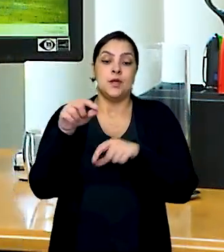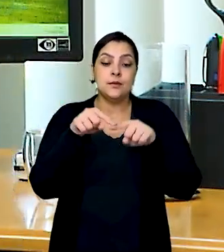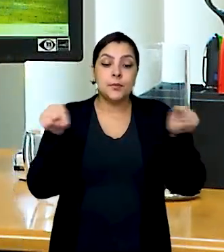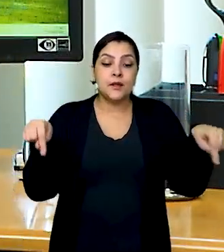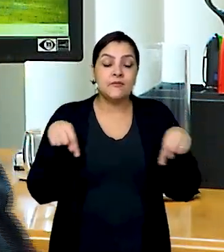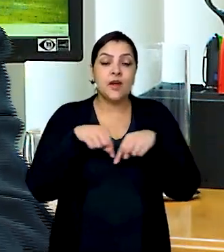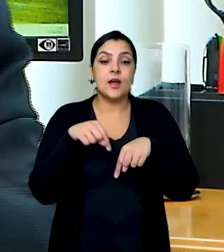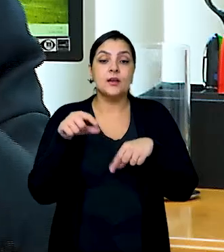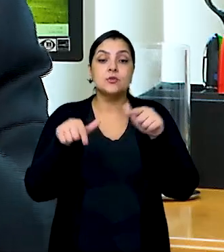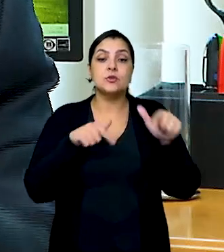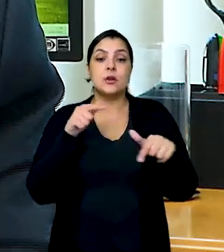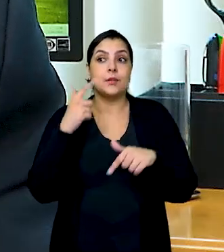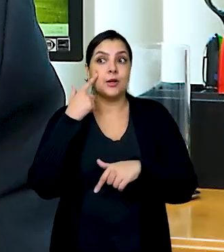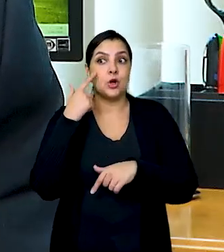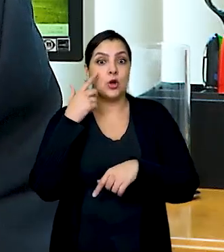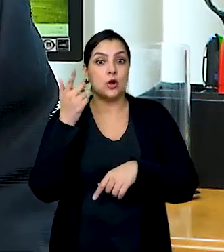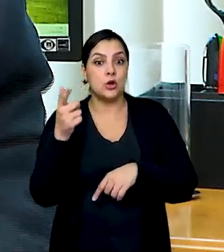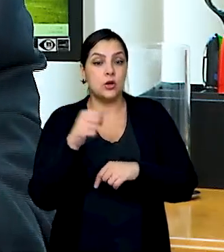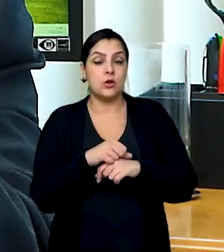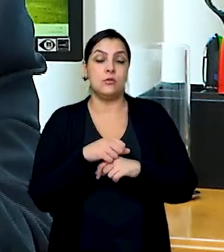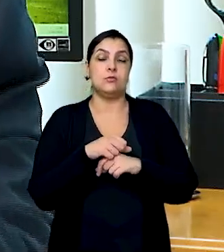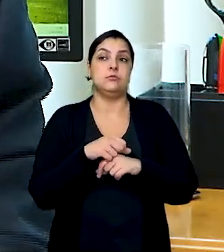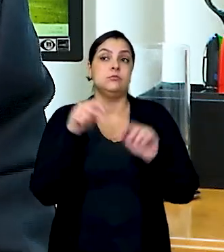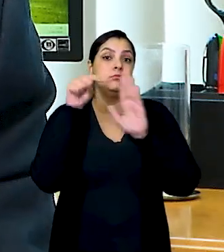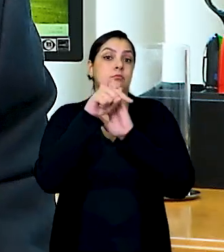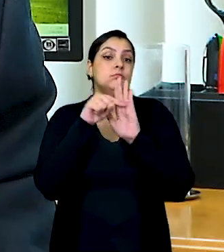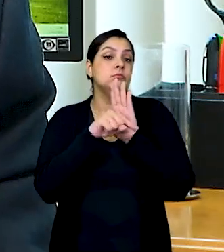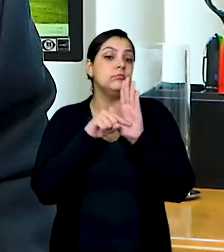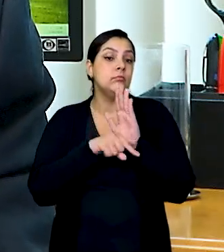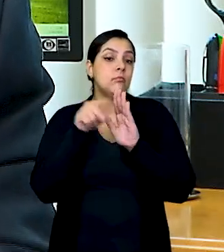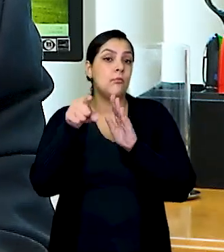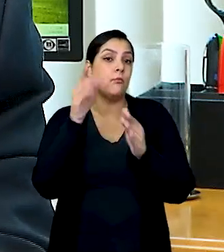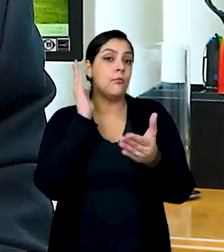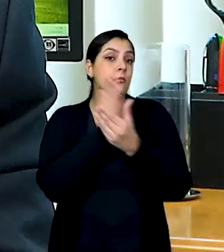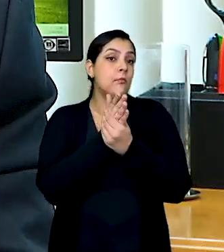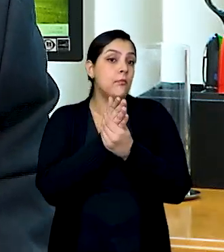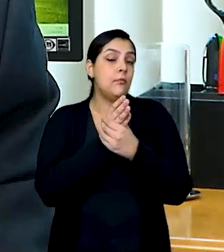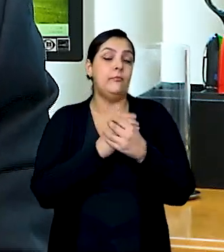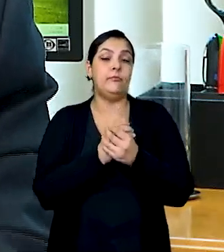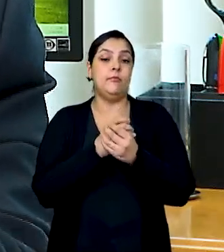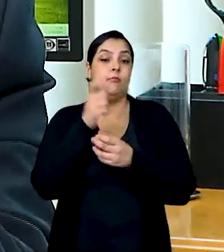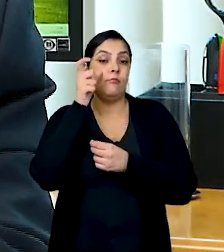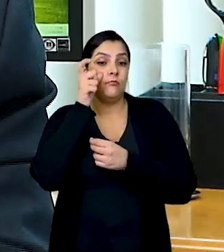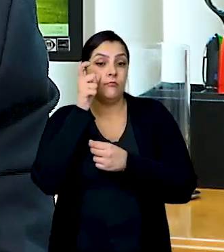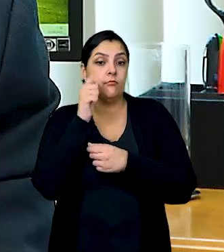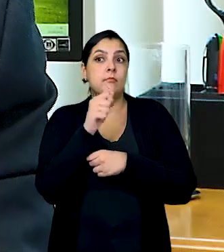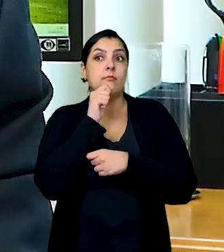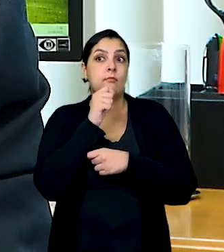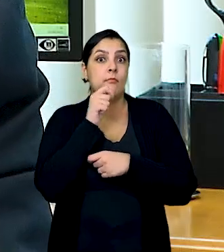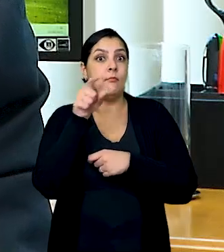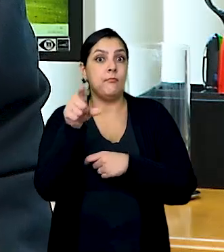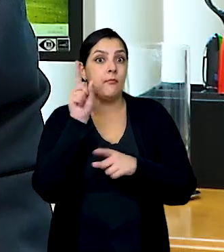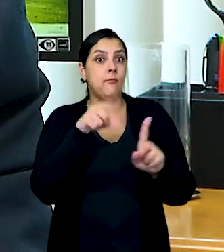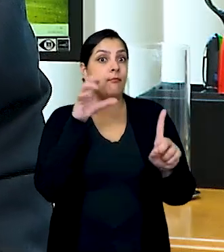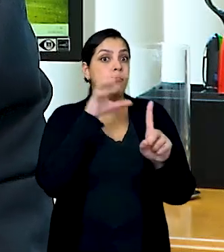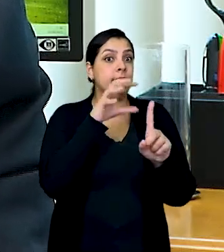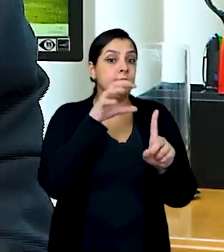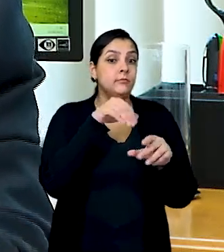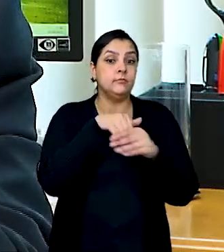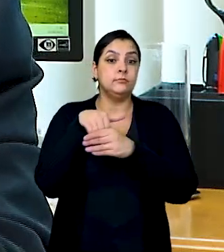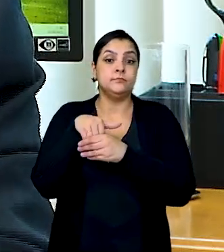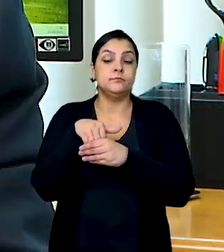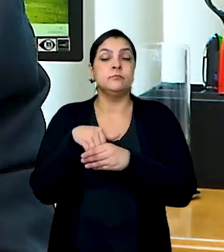para aquela vara do trabalho com orientações para que ela analise aquele processo, verifique se realmente trata do assédio